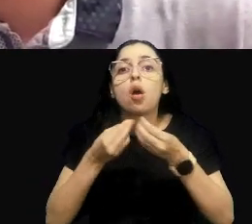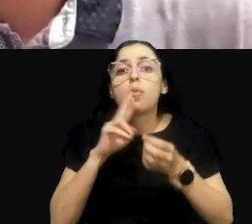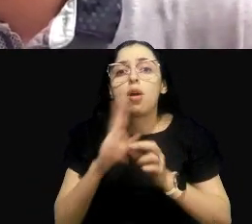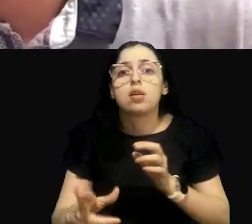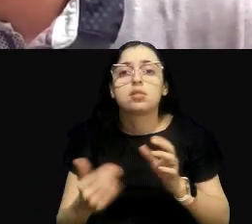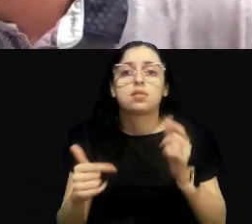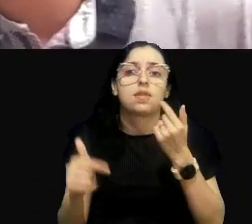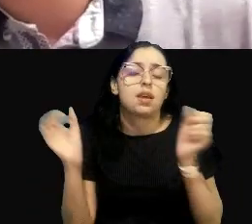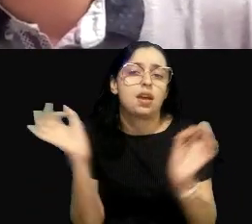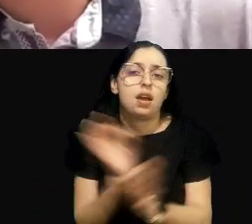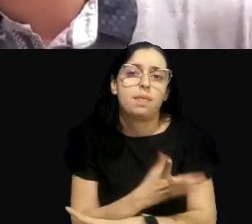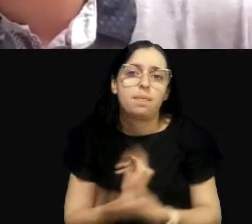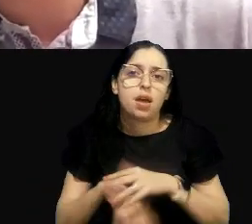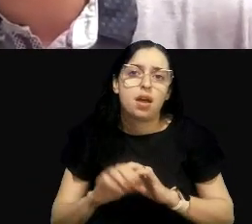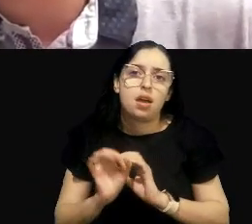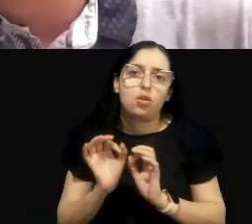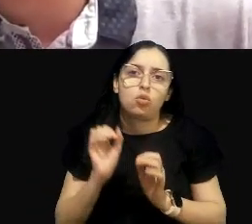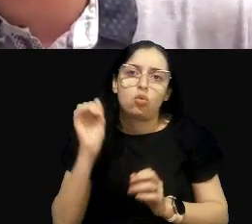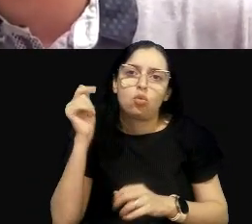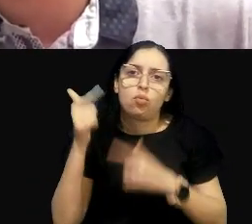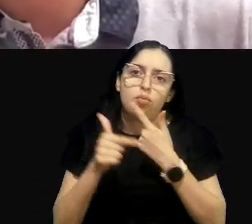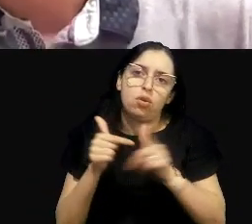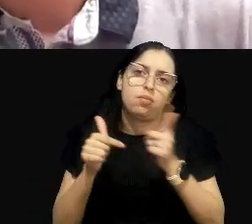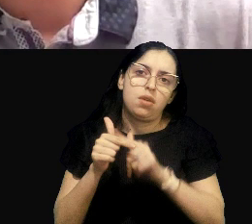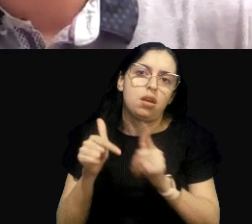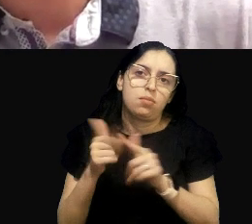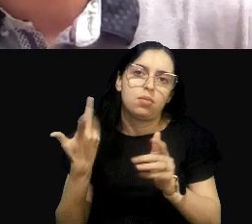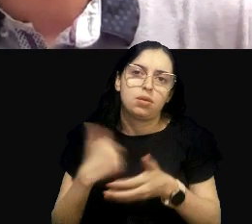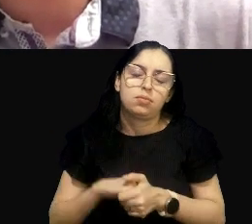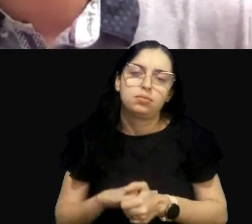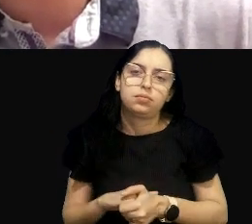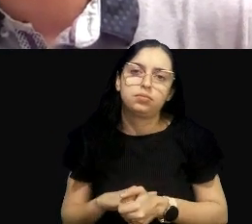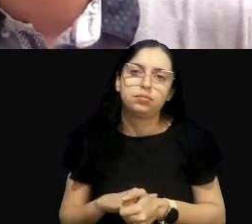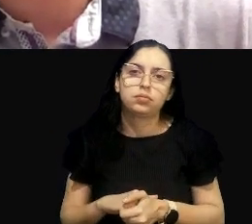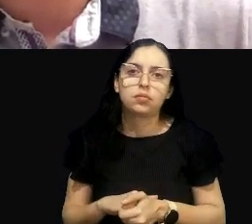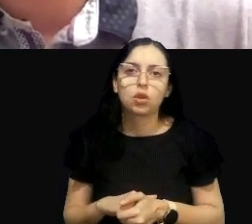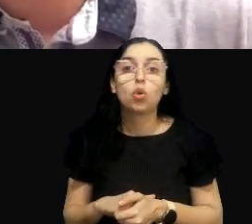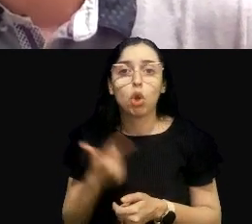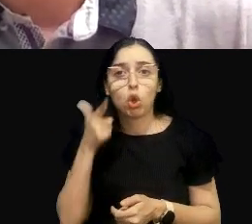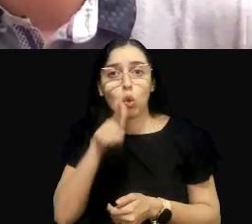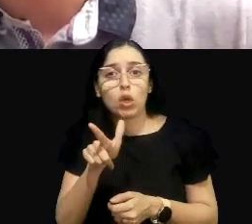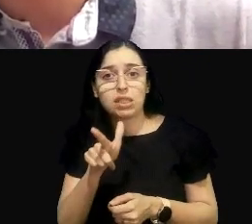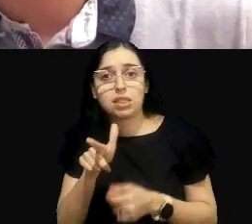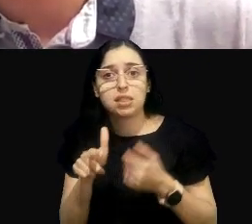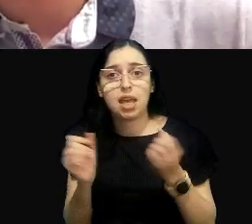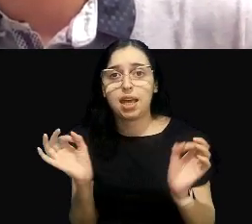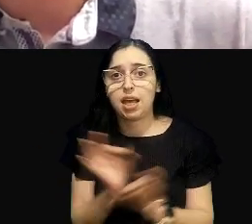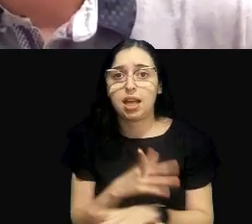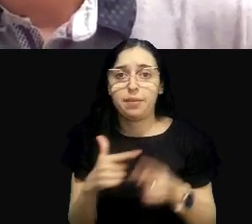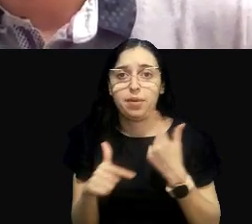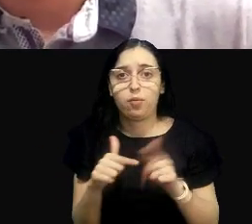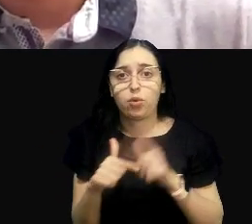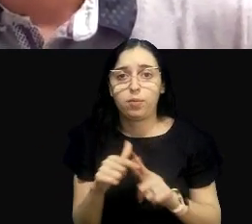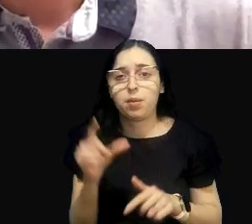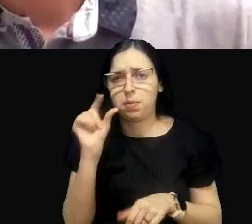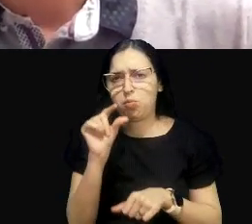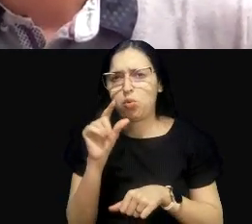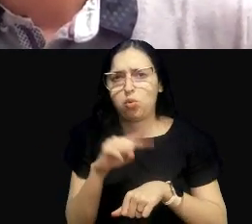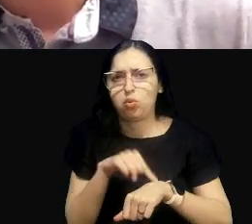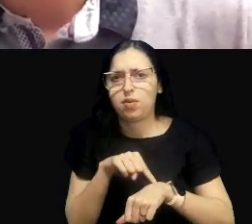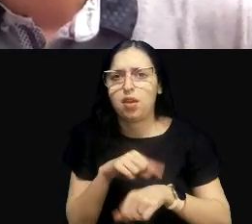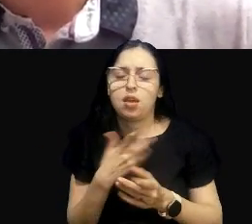lançamento de esgoto em rios que estão extremamente impactados? A gente vai conseguir resolver essa situação em curto prazo? Não.